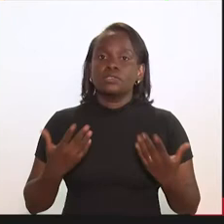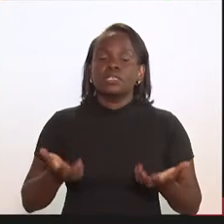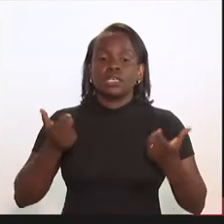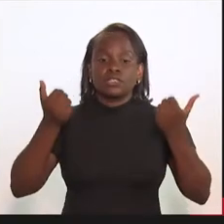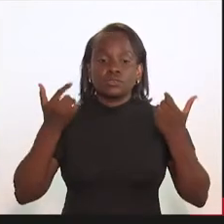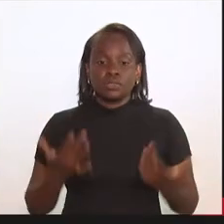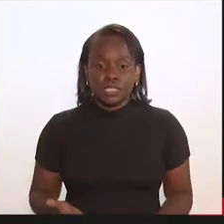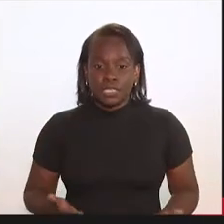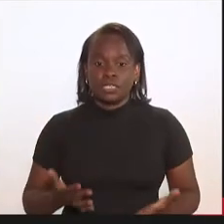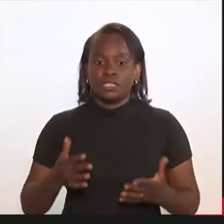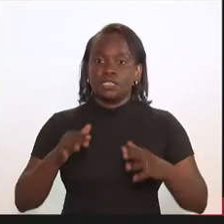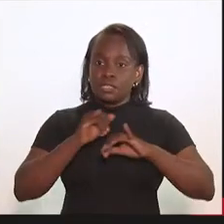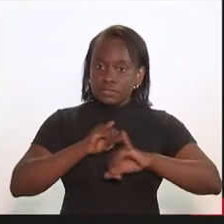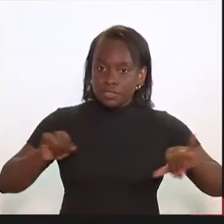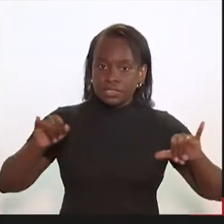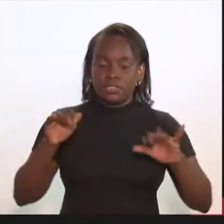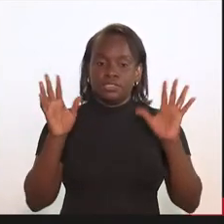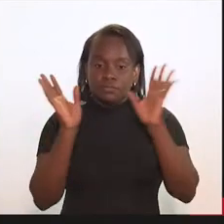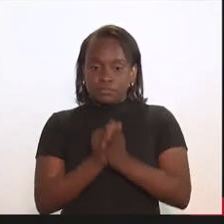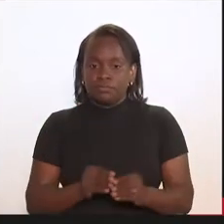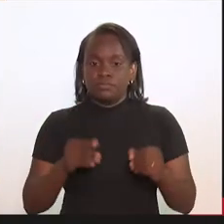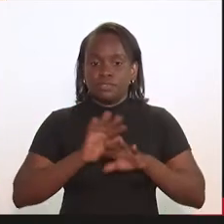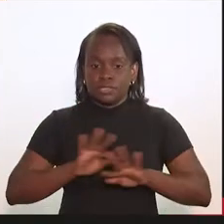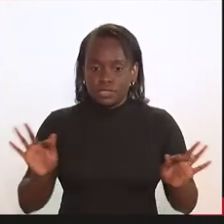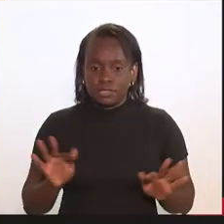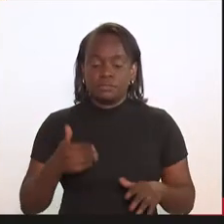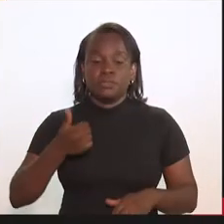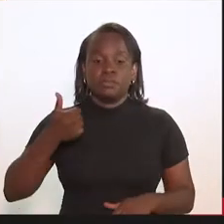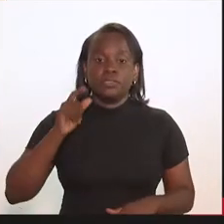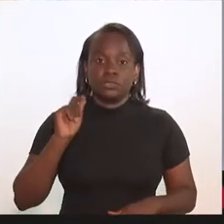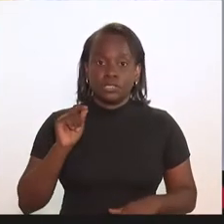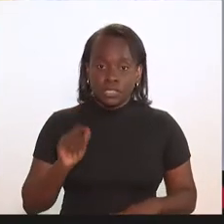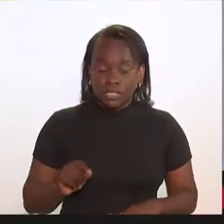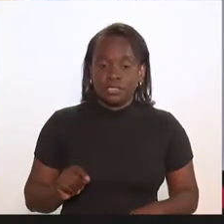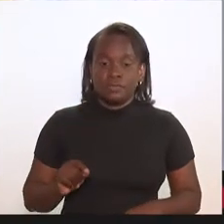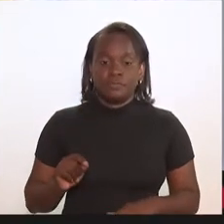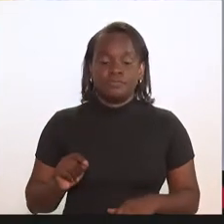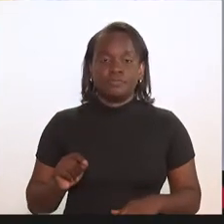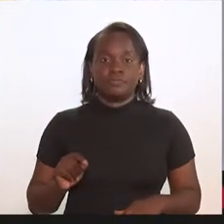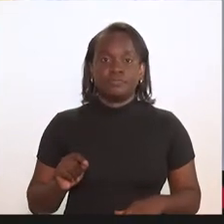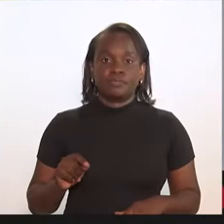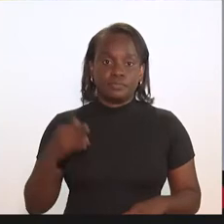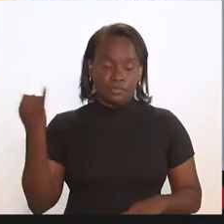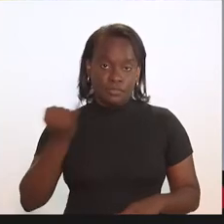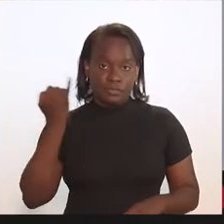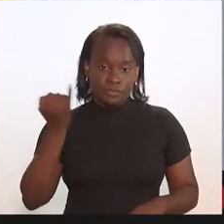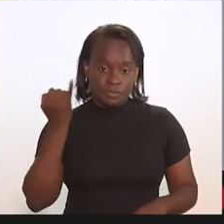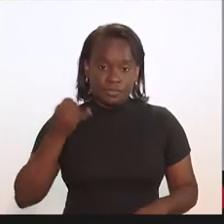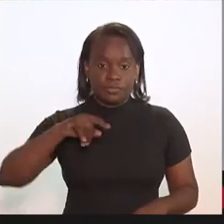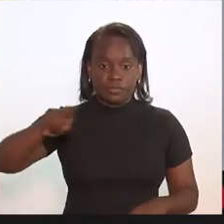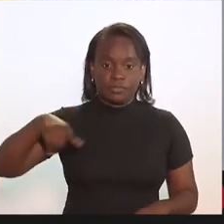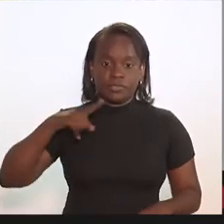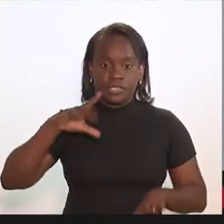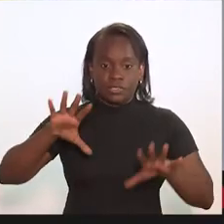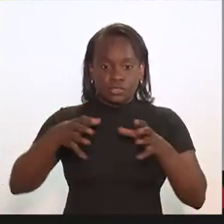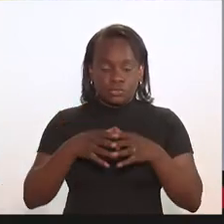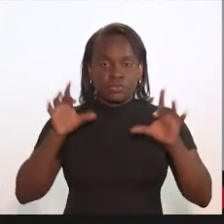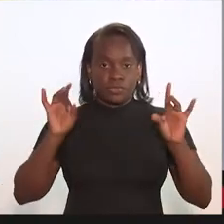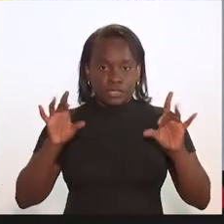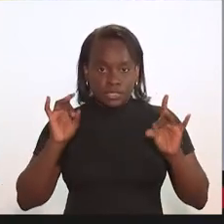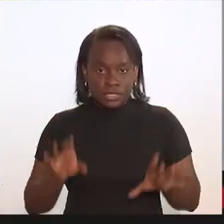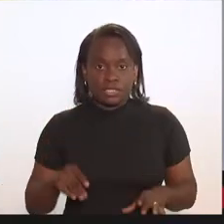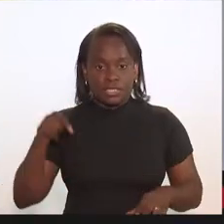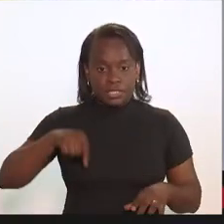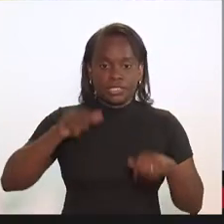fazer uma manifestação muito breve. Primeiro, dizer da importância de nós termos a comissão